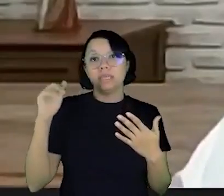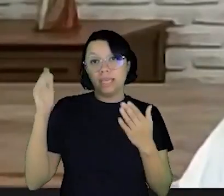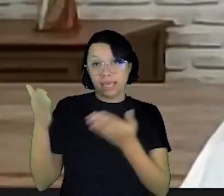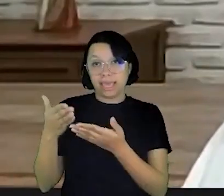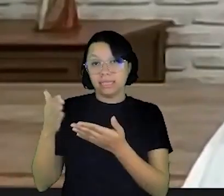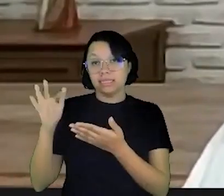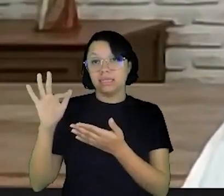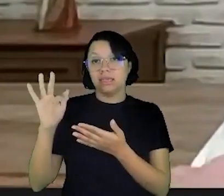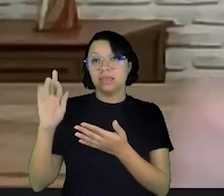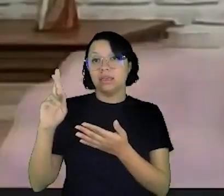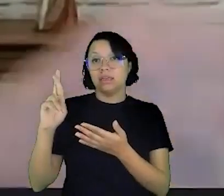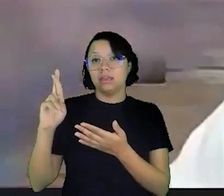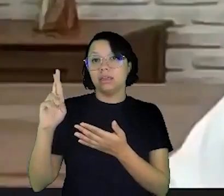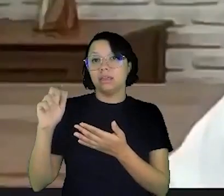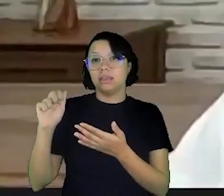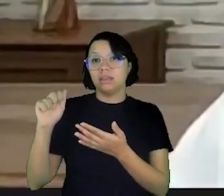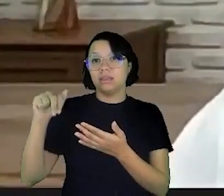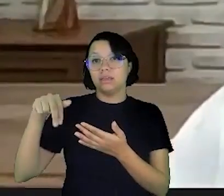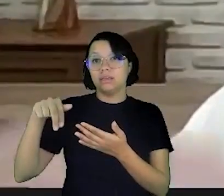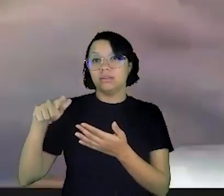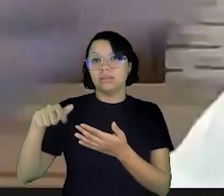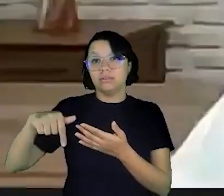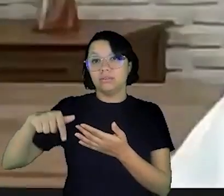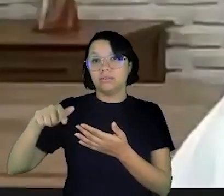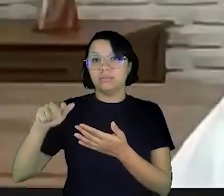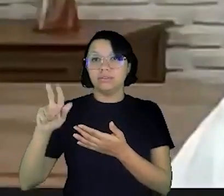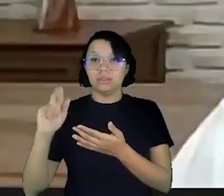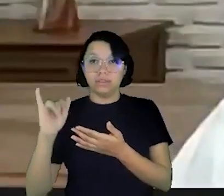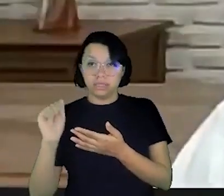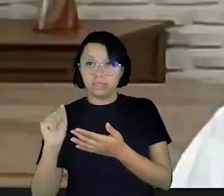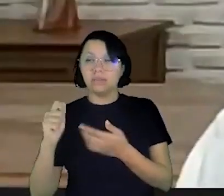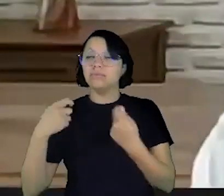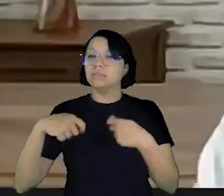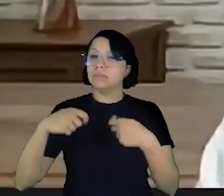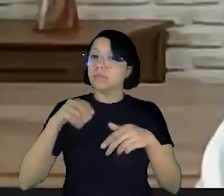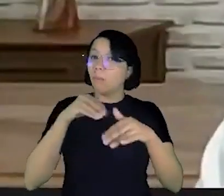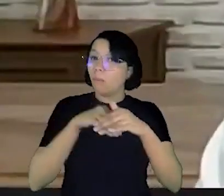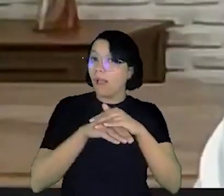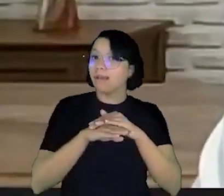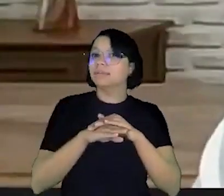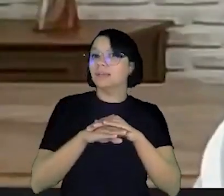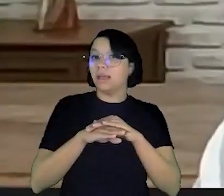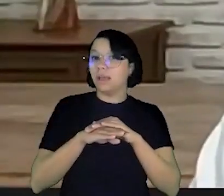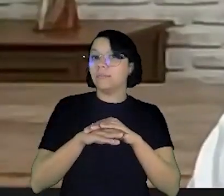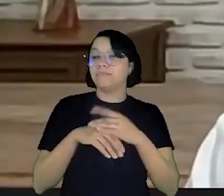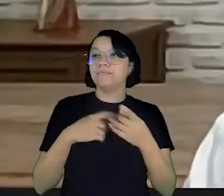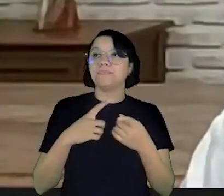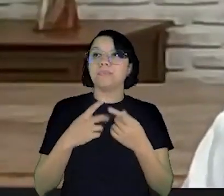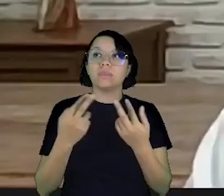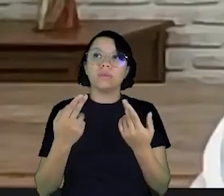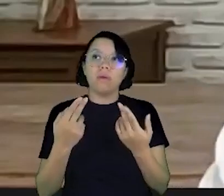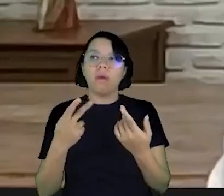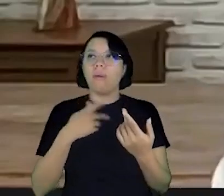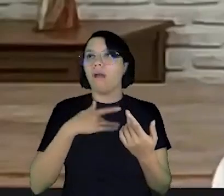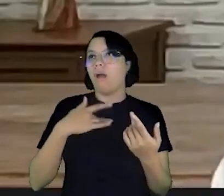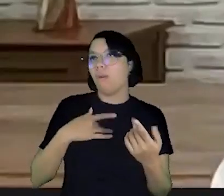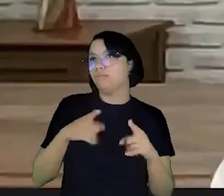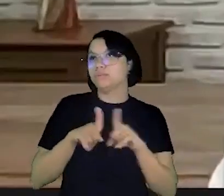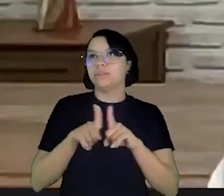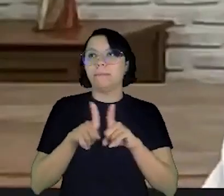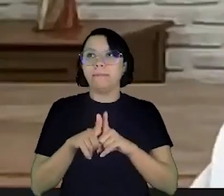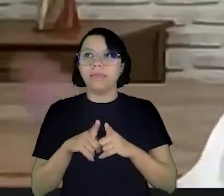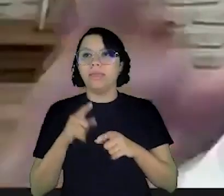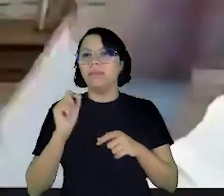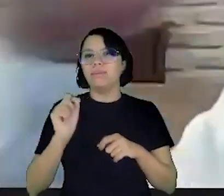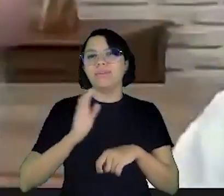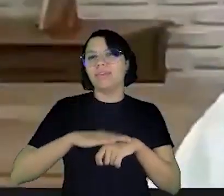franquia do seu carro pode ser algo para o qual você deva reservar recursos emergenciais questões de